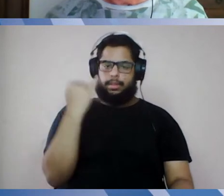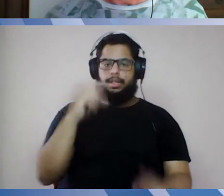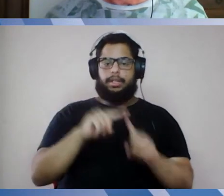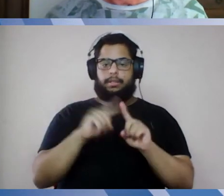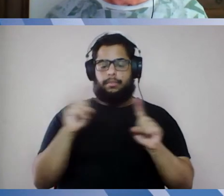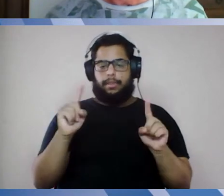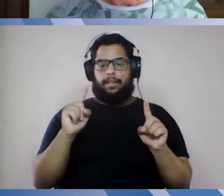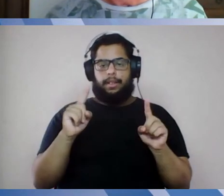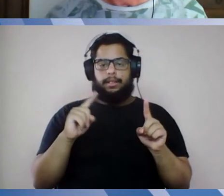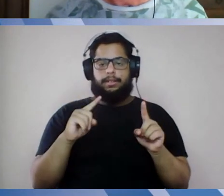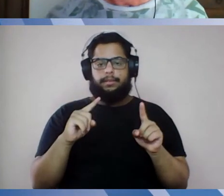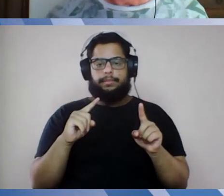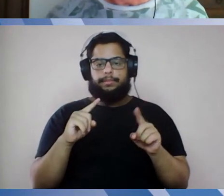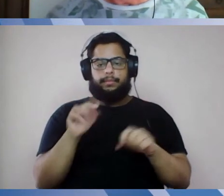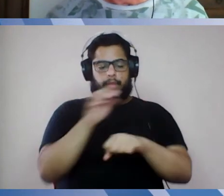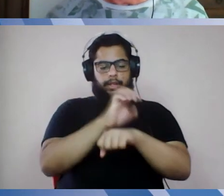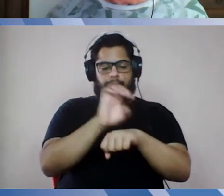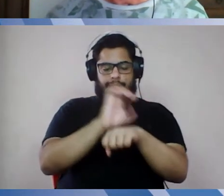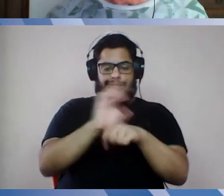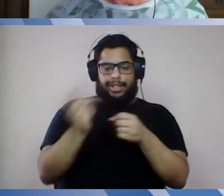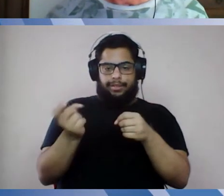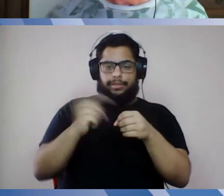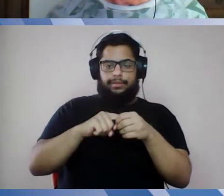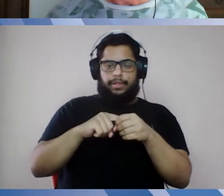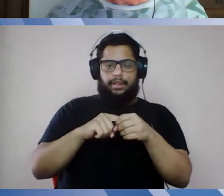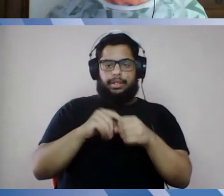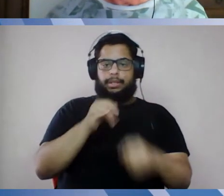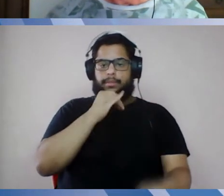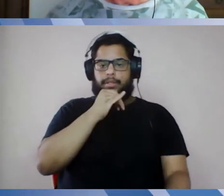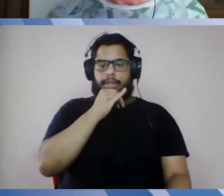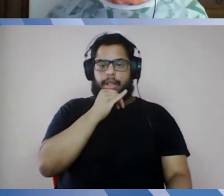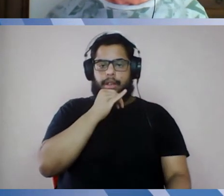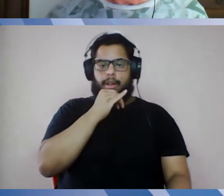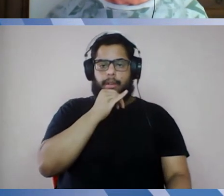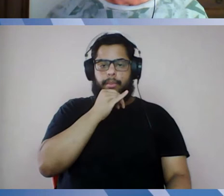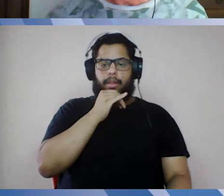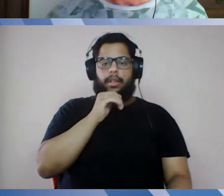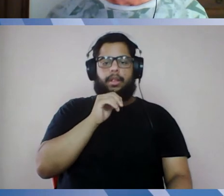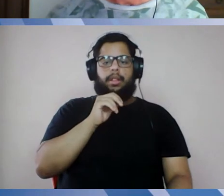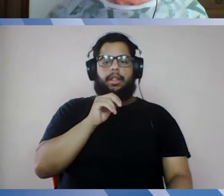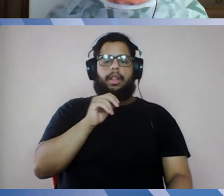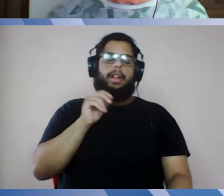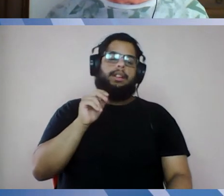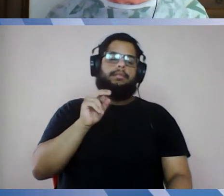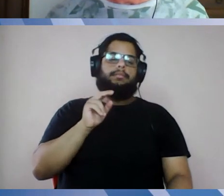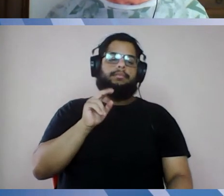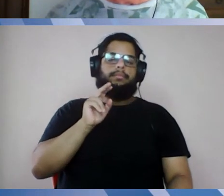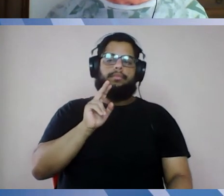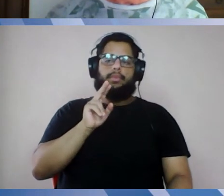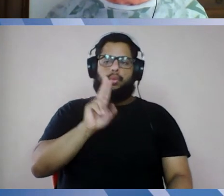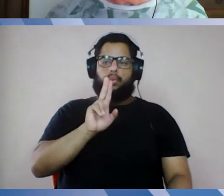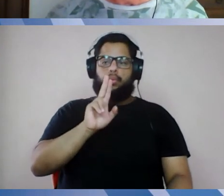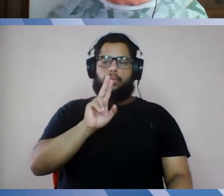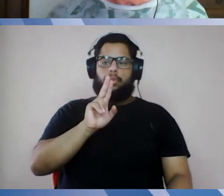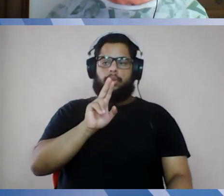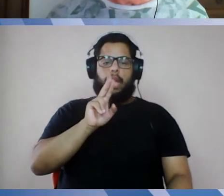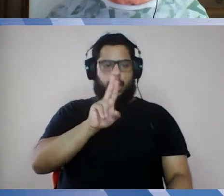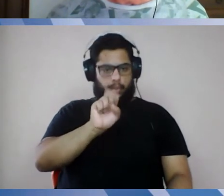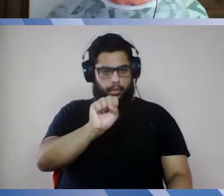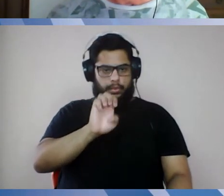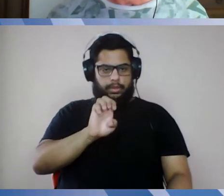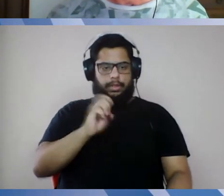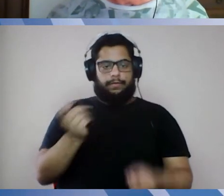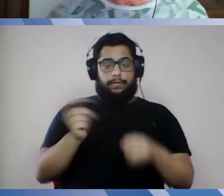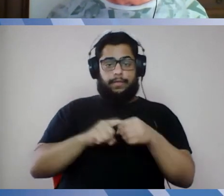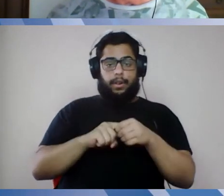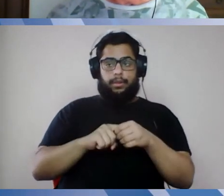os estágios voltando, por exemplo, a unidade de saúde escola iria voltar e ela não estava funcionando. Como,